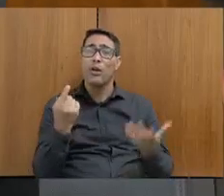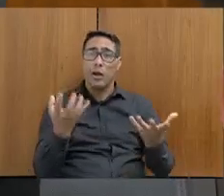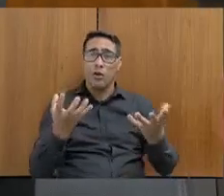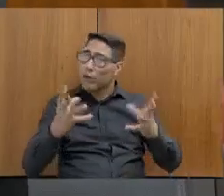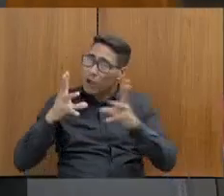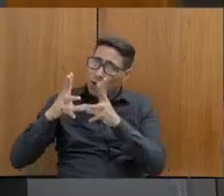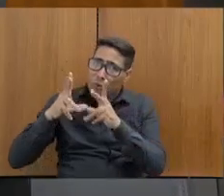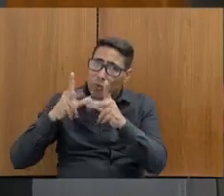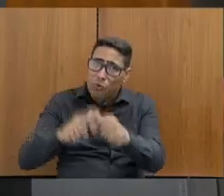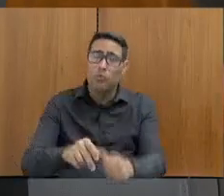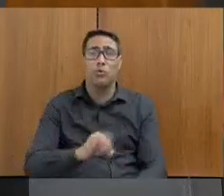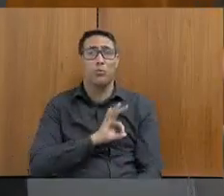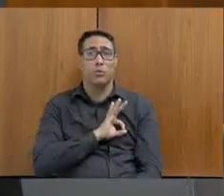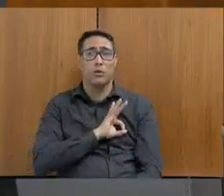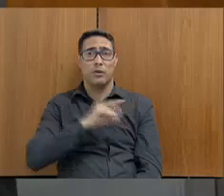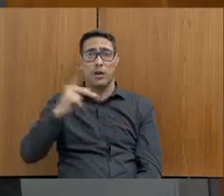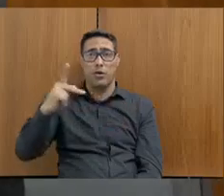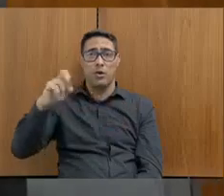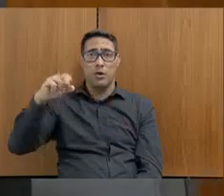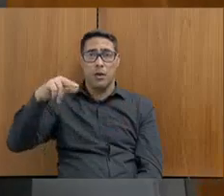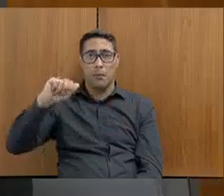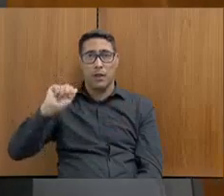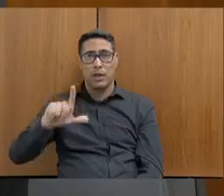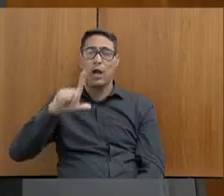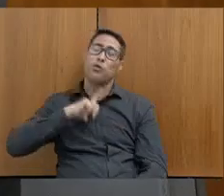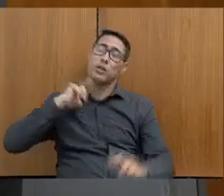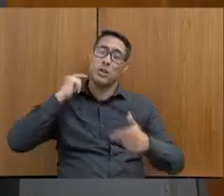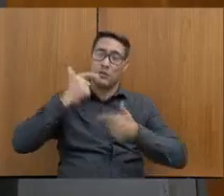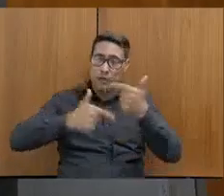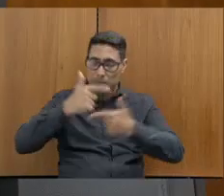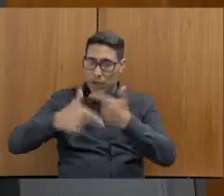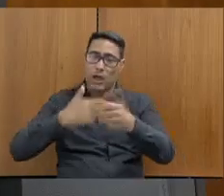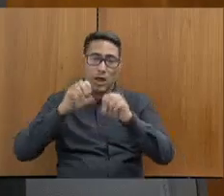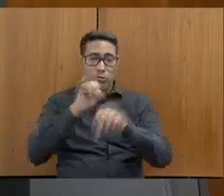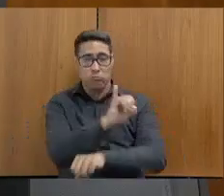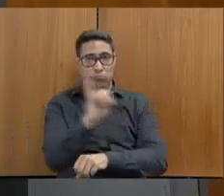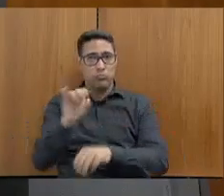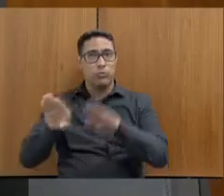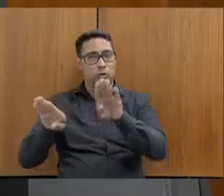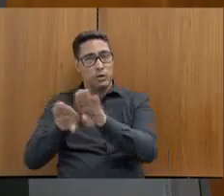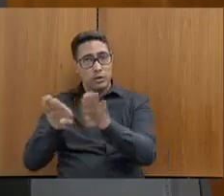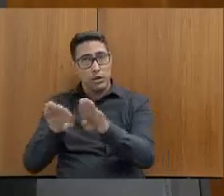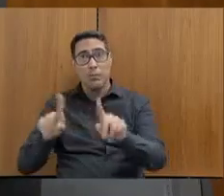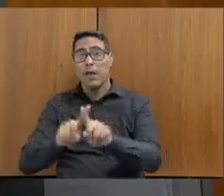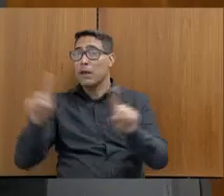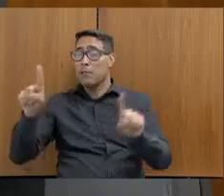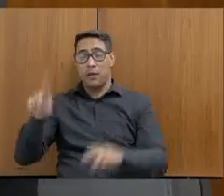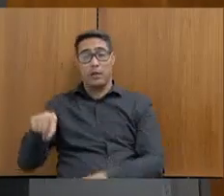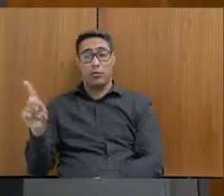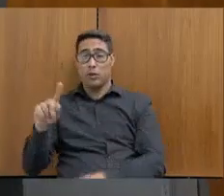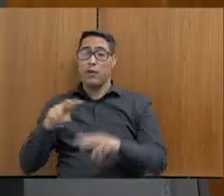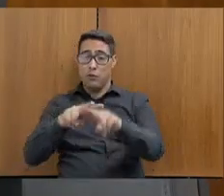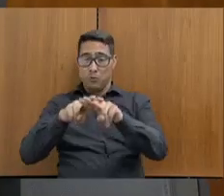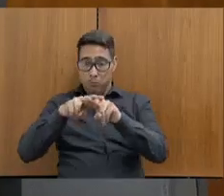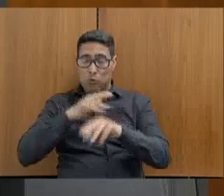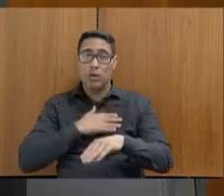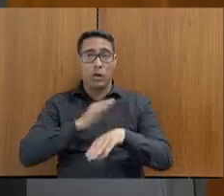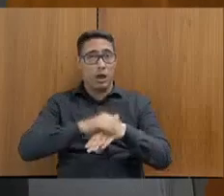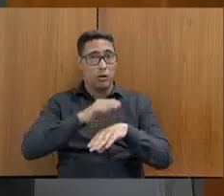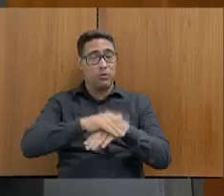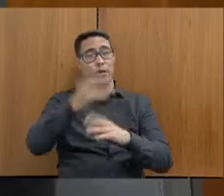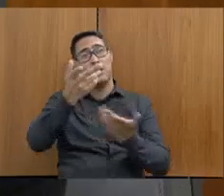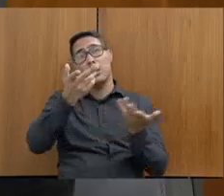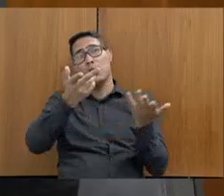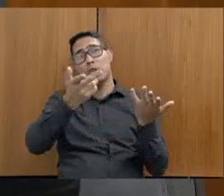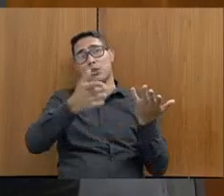penais ali prestando esse serviço relevantíssimo, mas, infelizmente, não pôde por conta disso, por um impedimento legal e uma interpretação